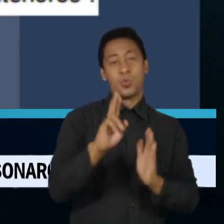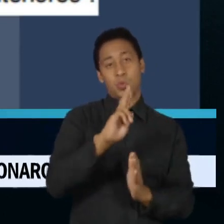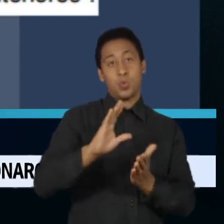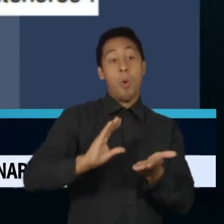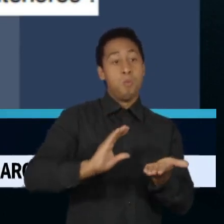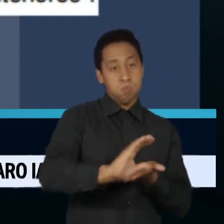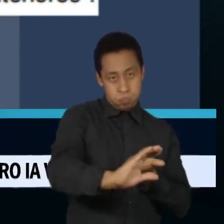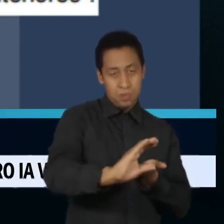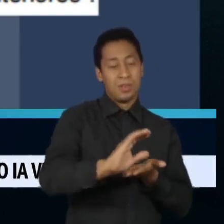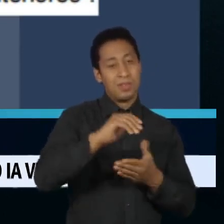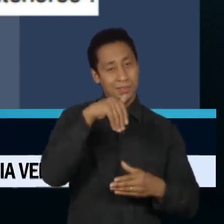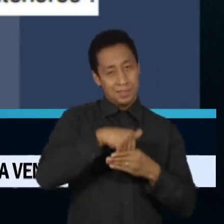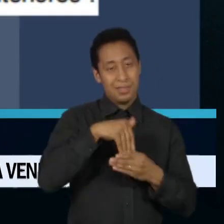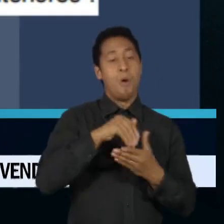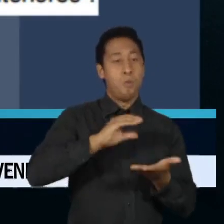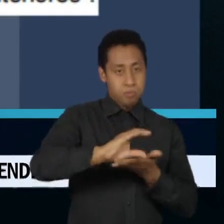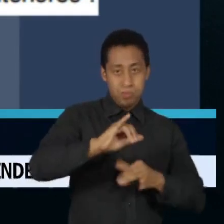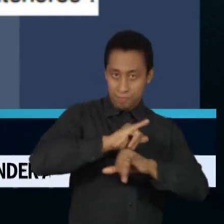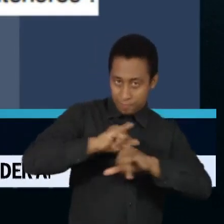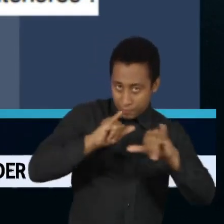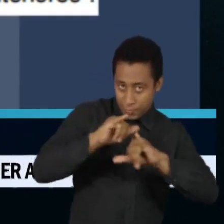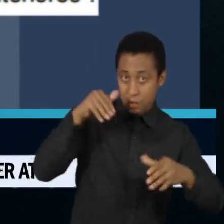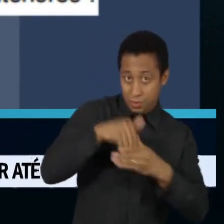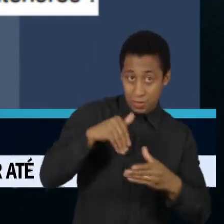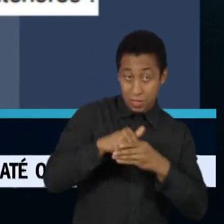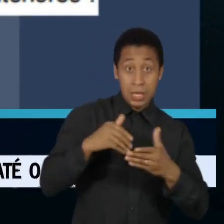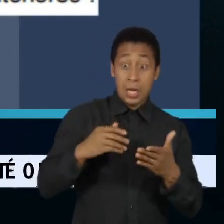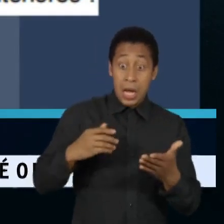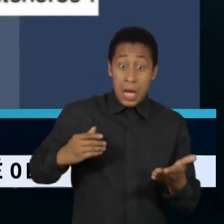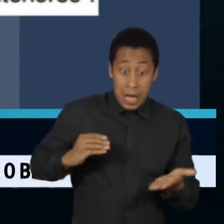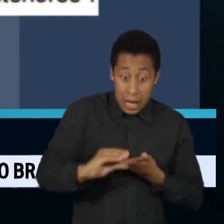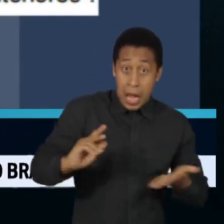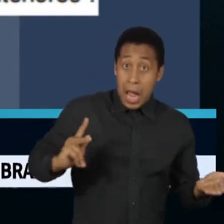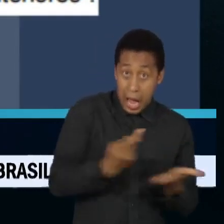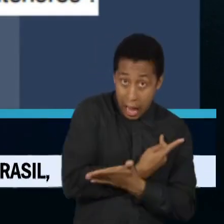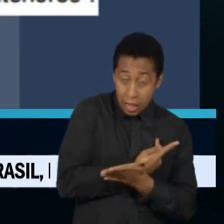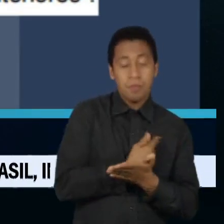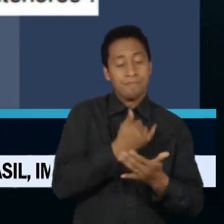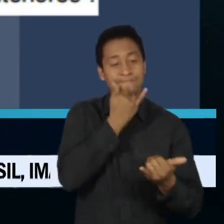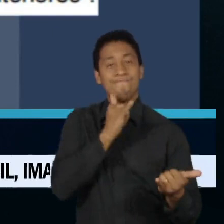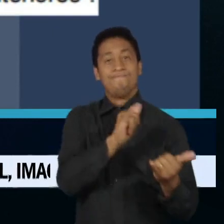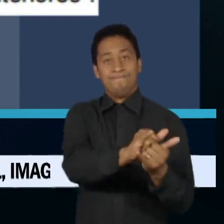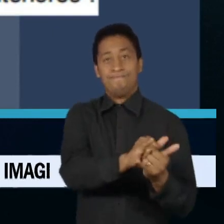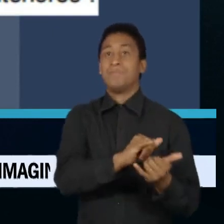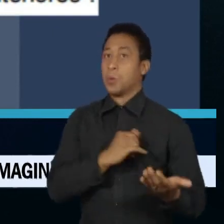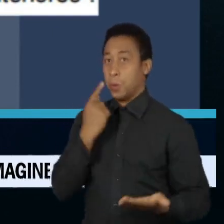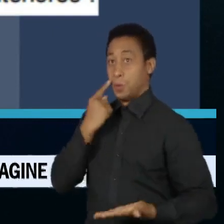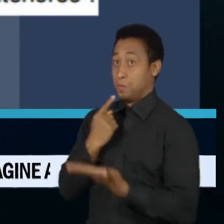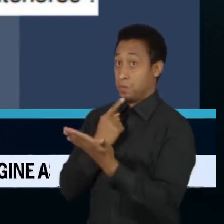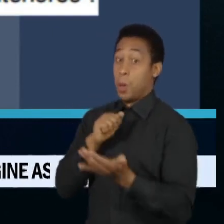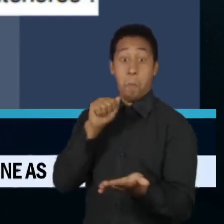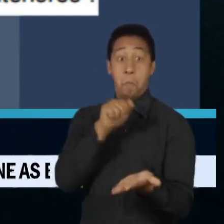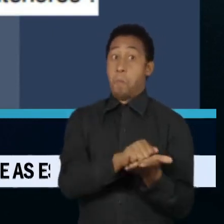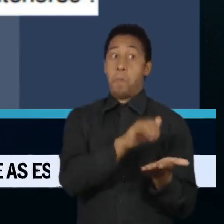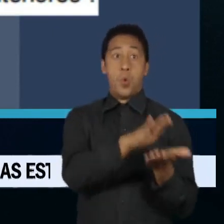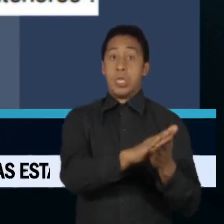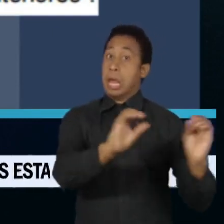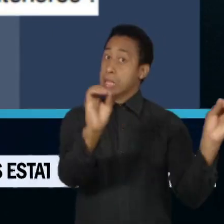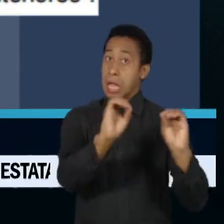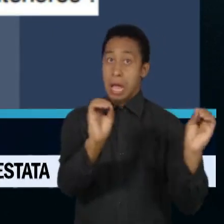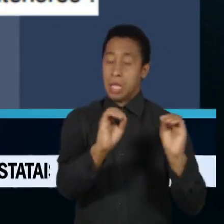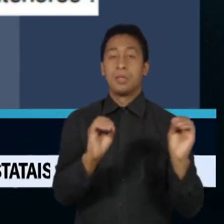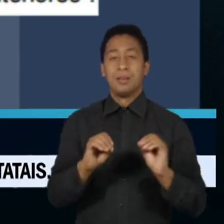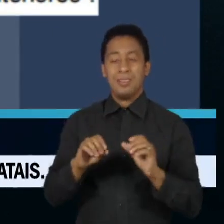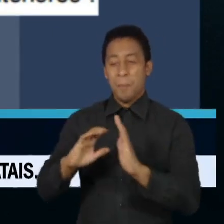partidário e eleitoral. O texto garante que não serão aplicadas sanções de qualquer natureza aos partidos que não